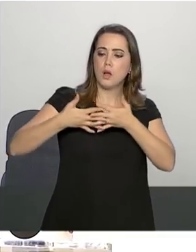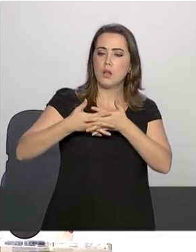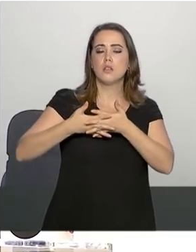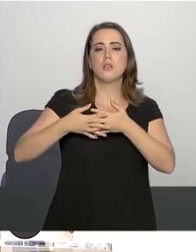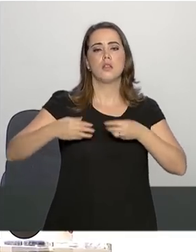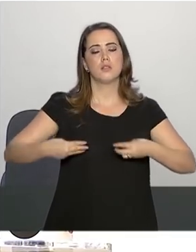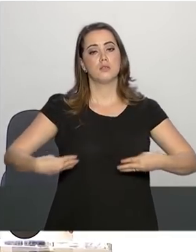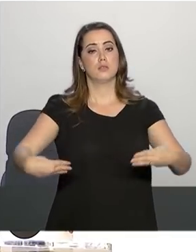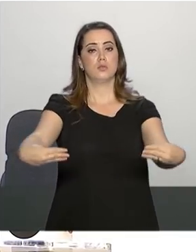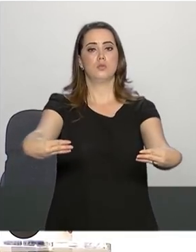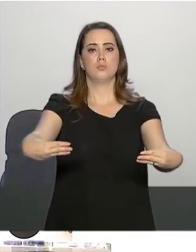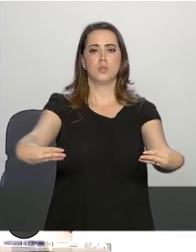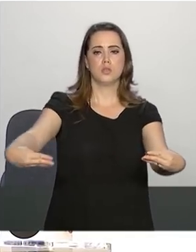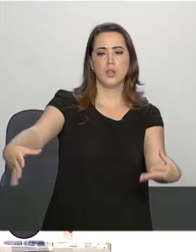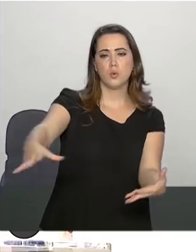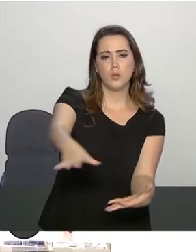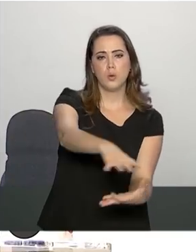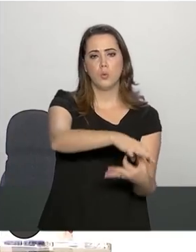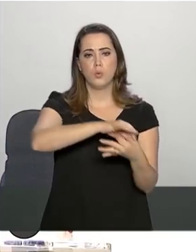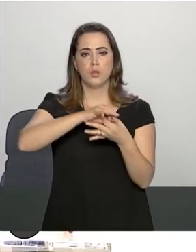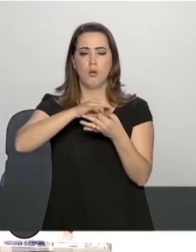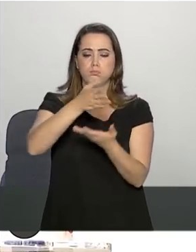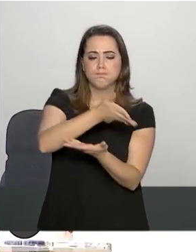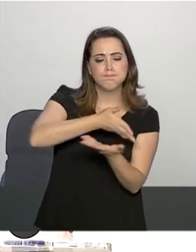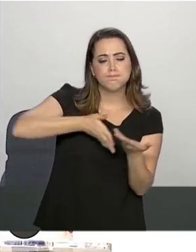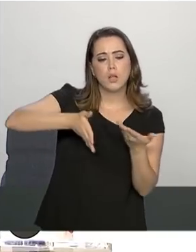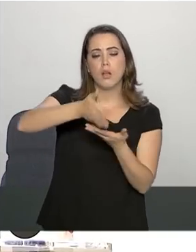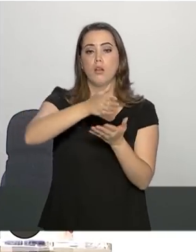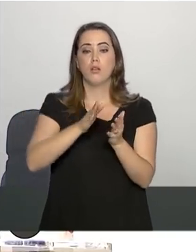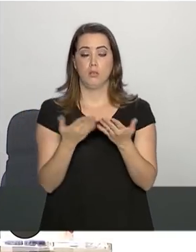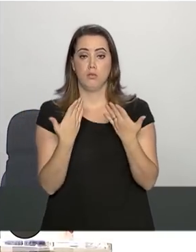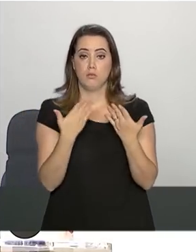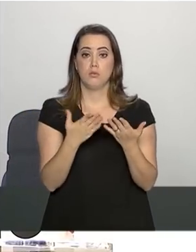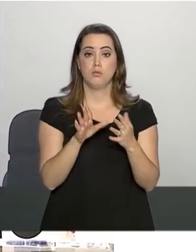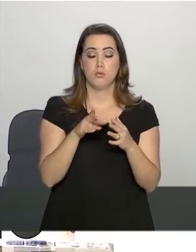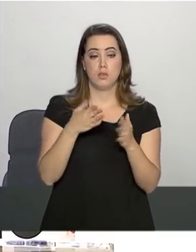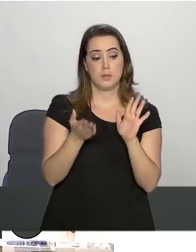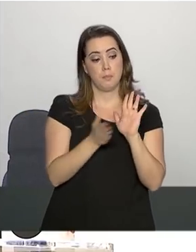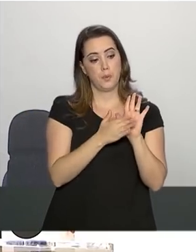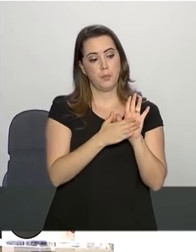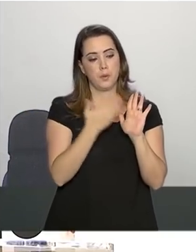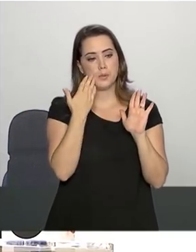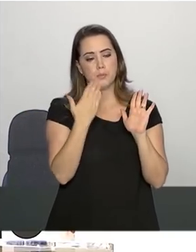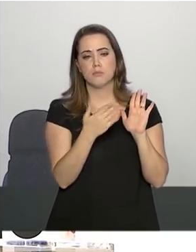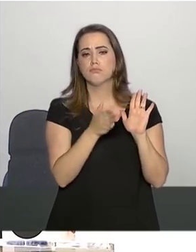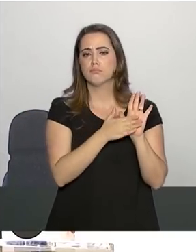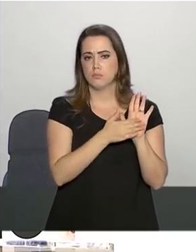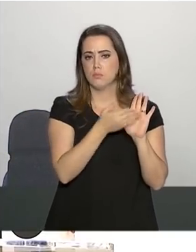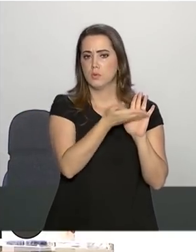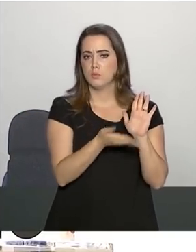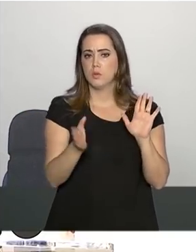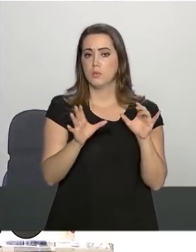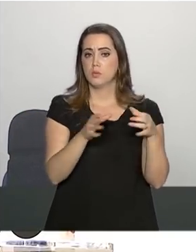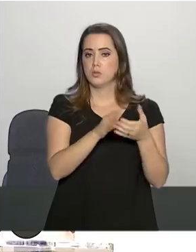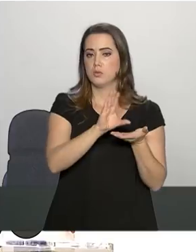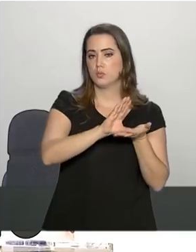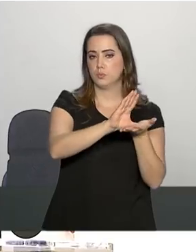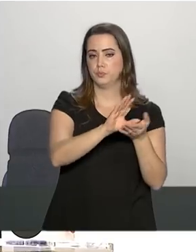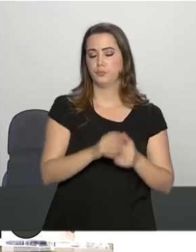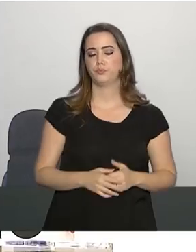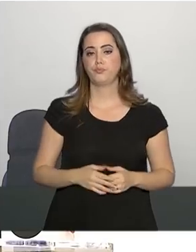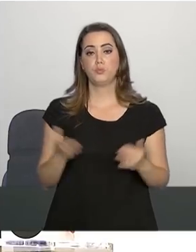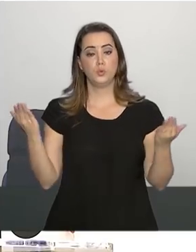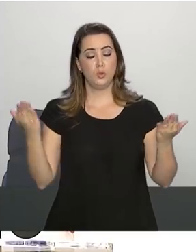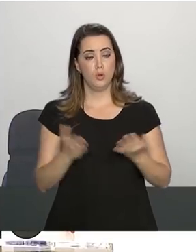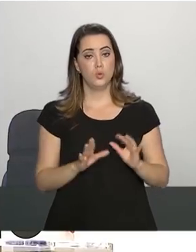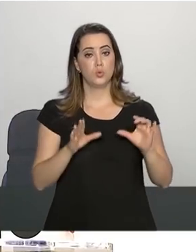sinergia nas ações propostas por esse Conselho. Os assuntos tratados hoje